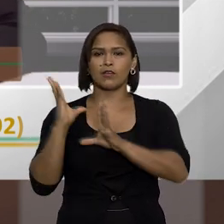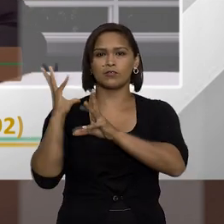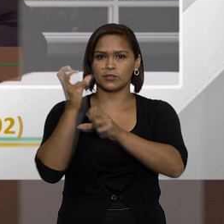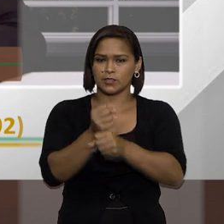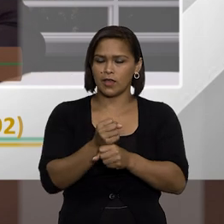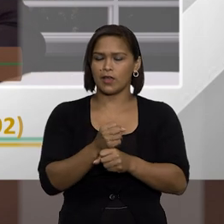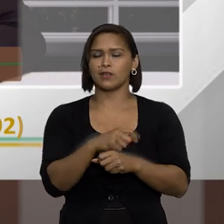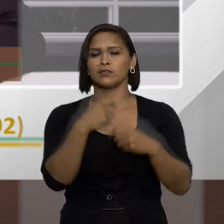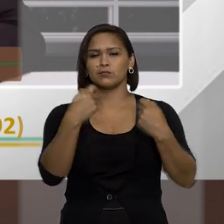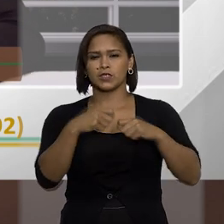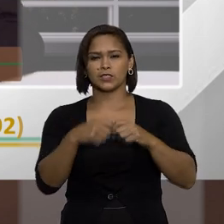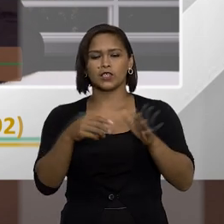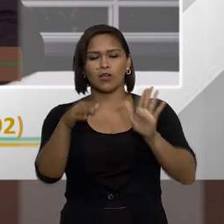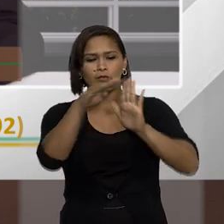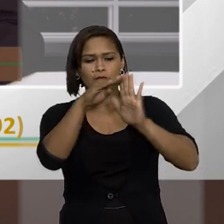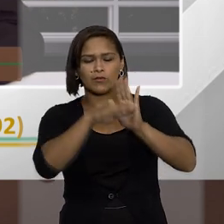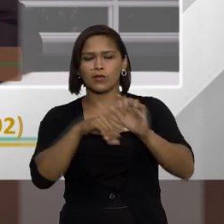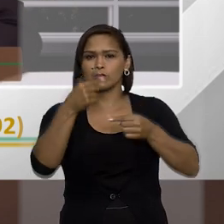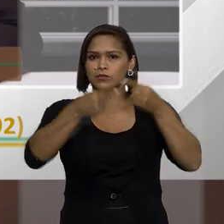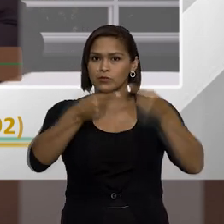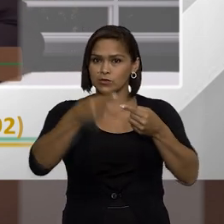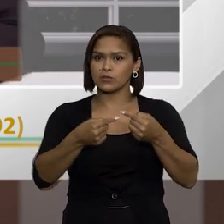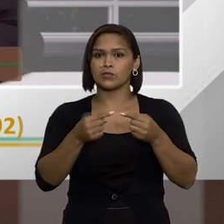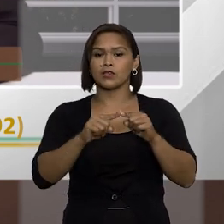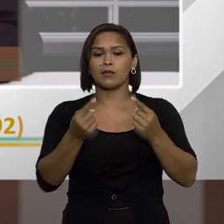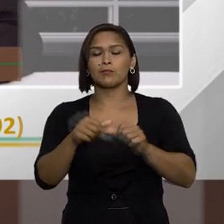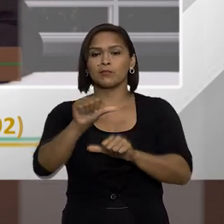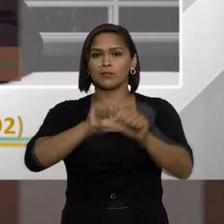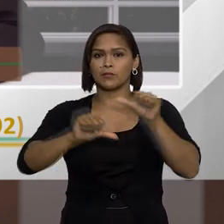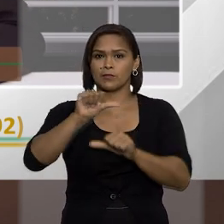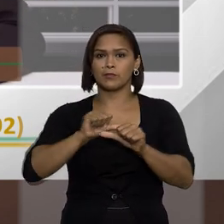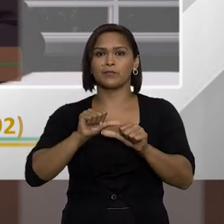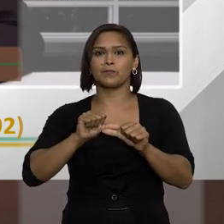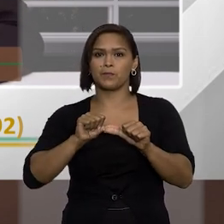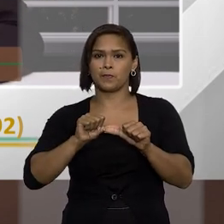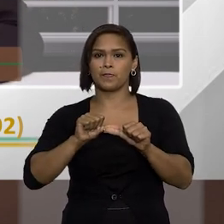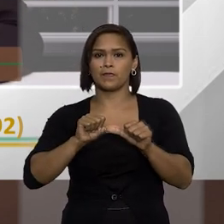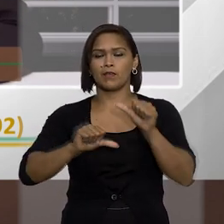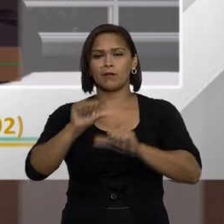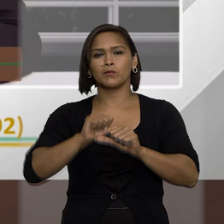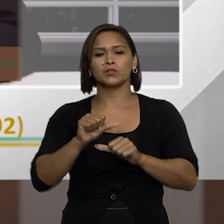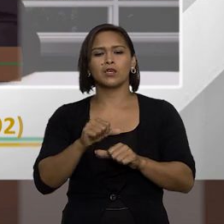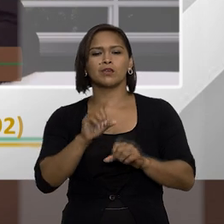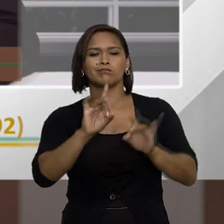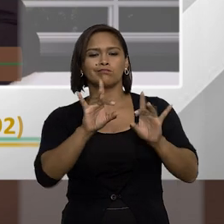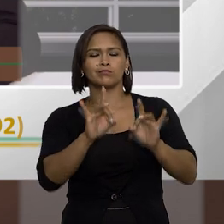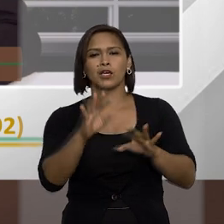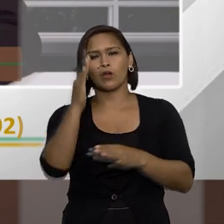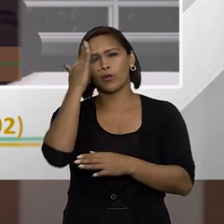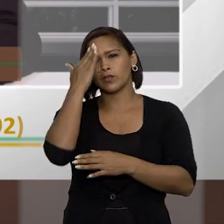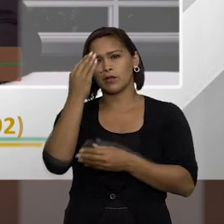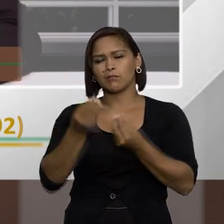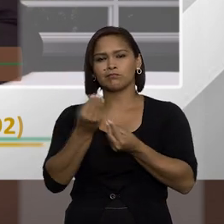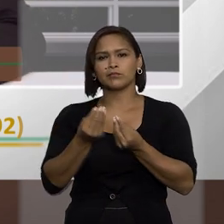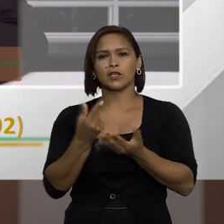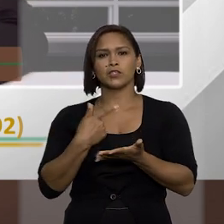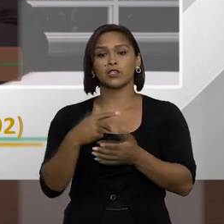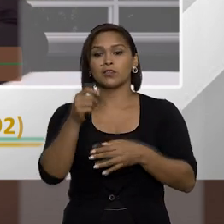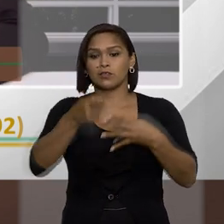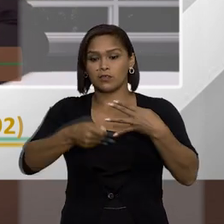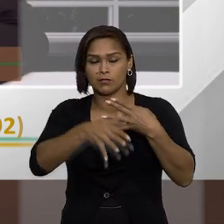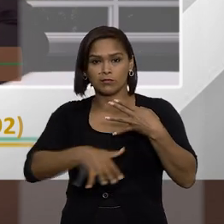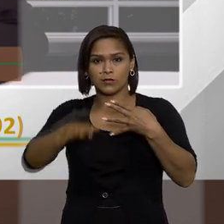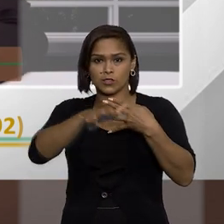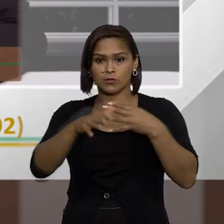revisados ainda vai ser objeto de muita discussão pois há mudanças que não fazem tanto sentido poxa nós já temos